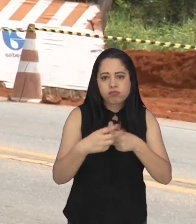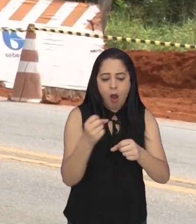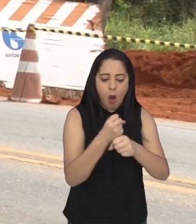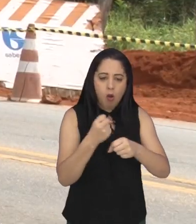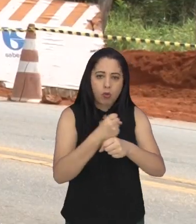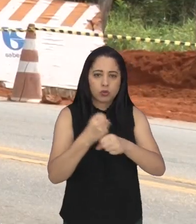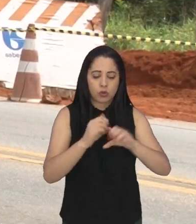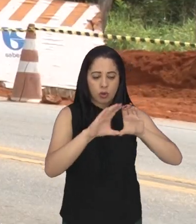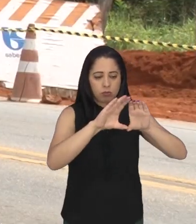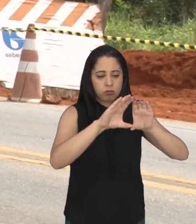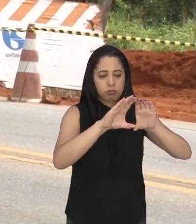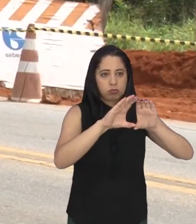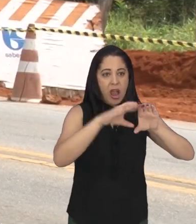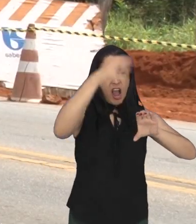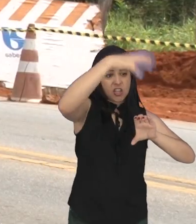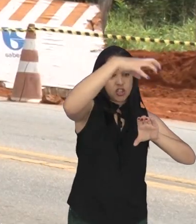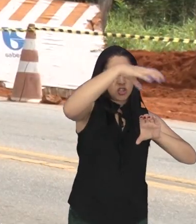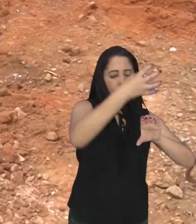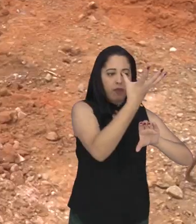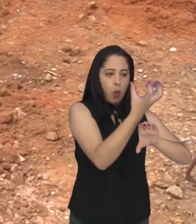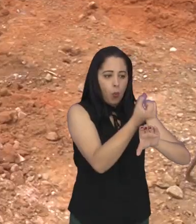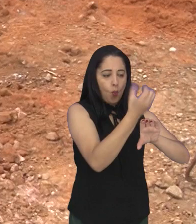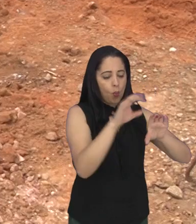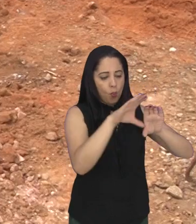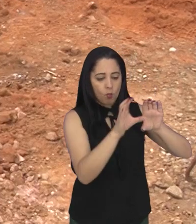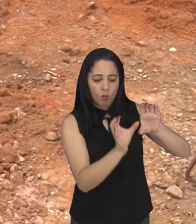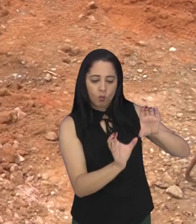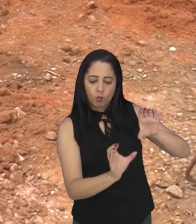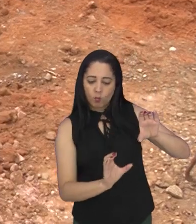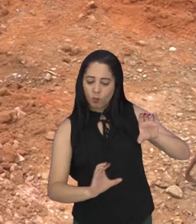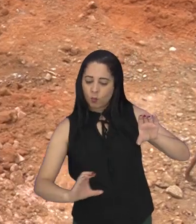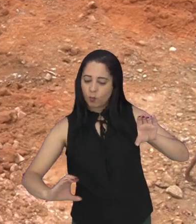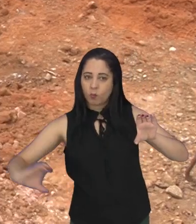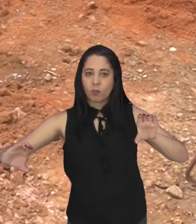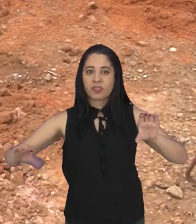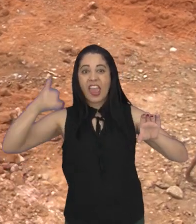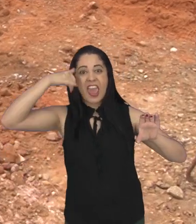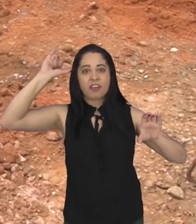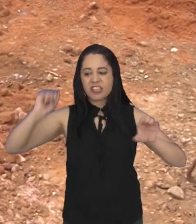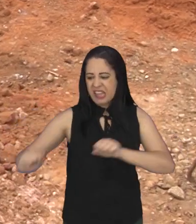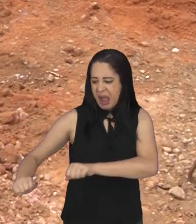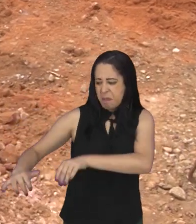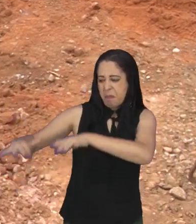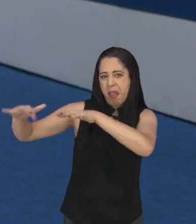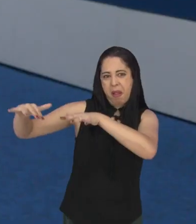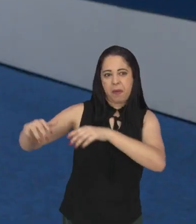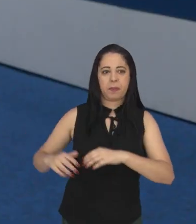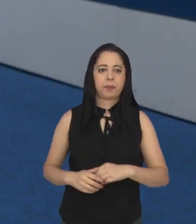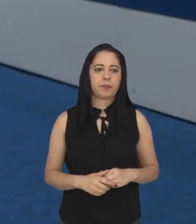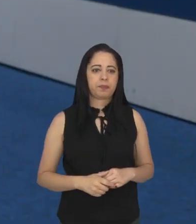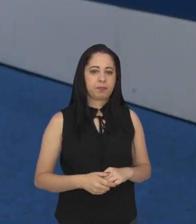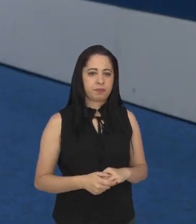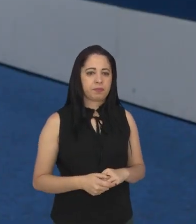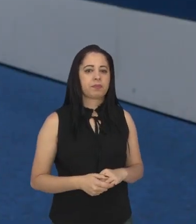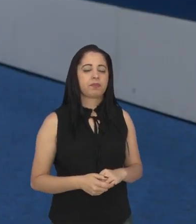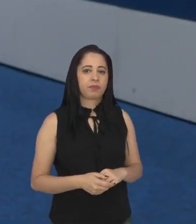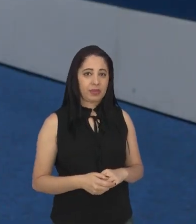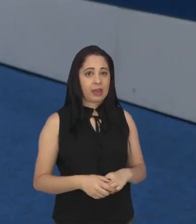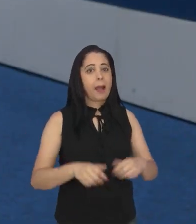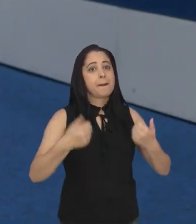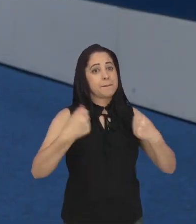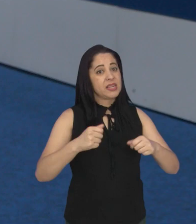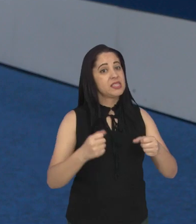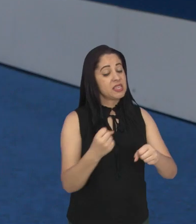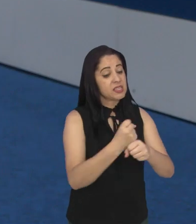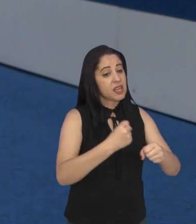galerias de manutenção, que são sistemas subterrâneos para drenar a água, evitando alagamentos. Tem que fazer as galerias